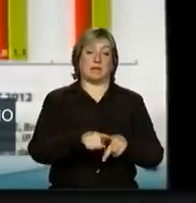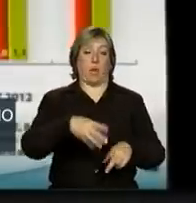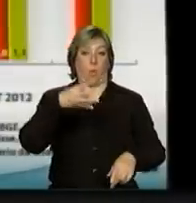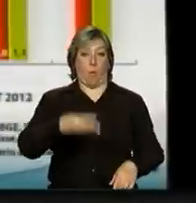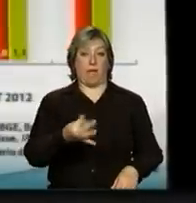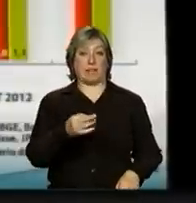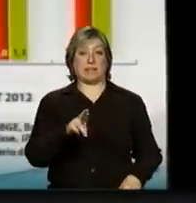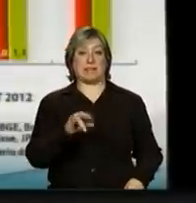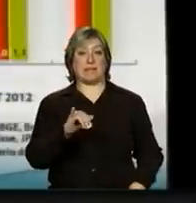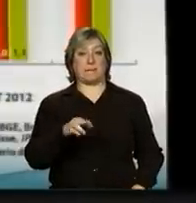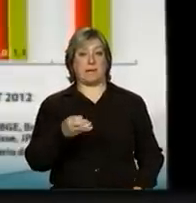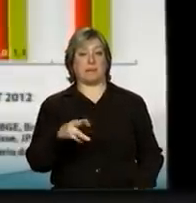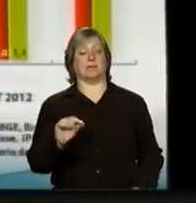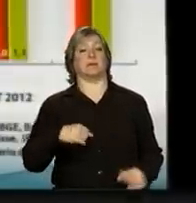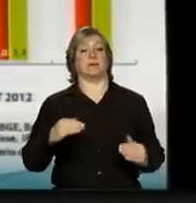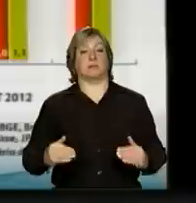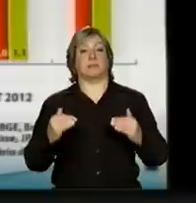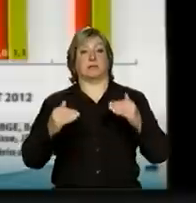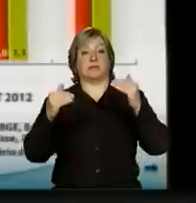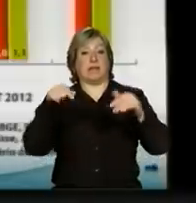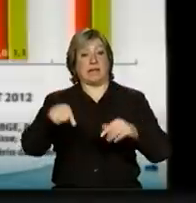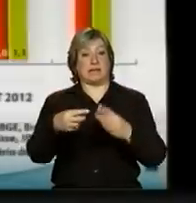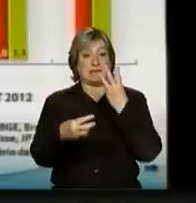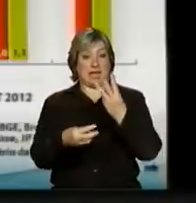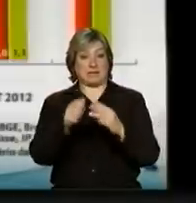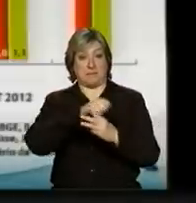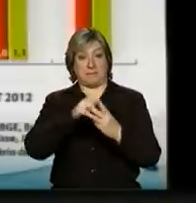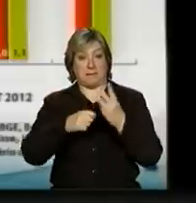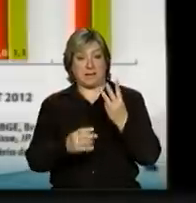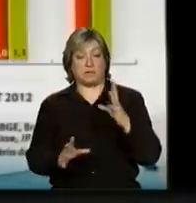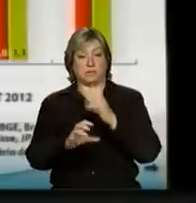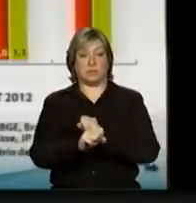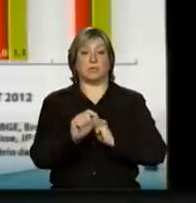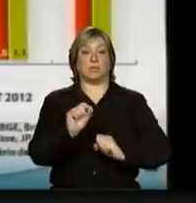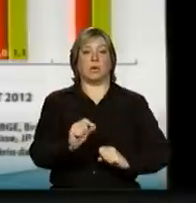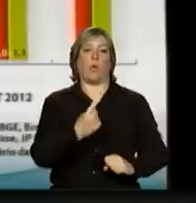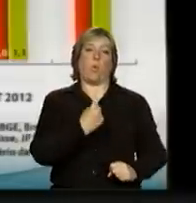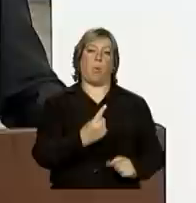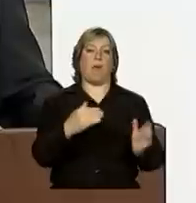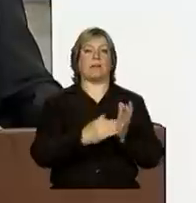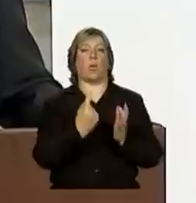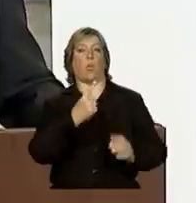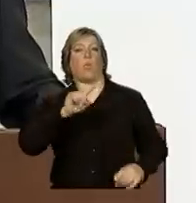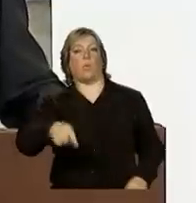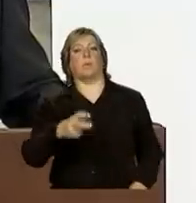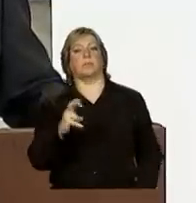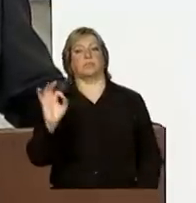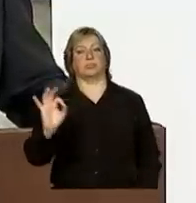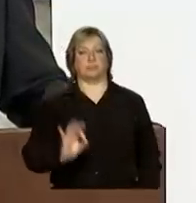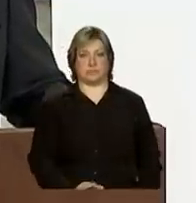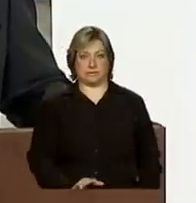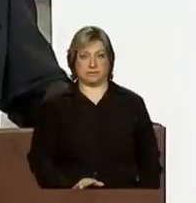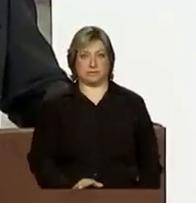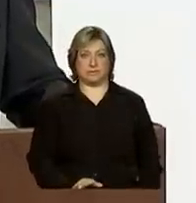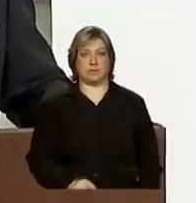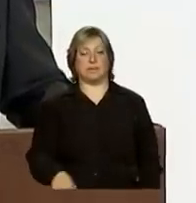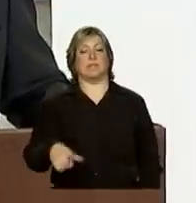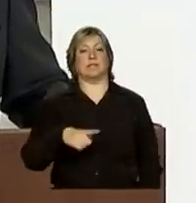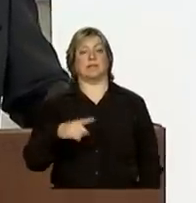um crescimento no trimestre em torno de 1% a 1,5%, que anualizado dá